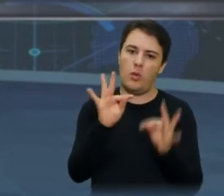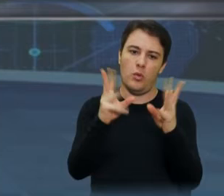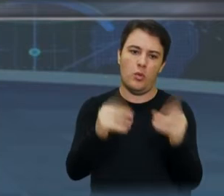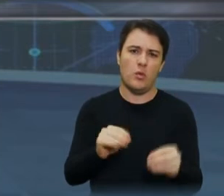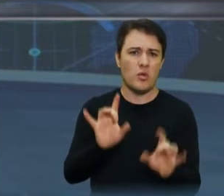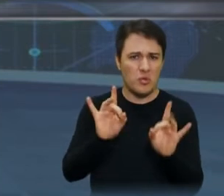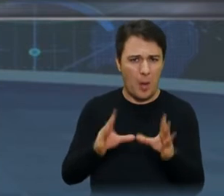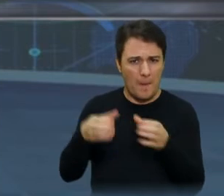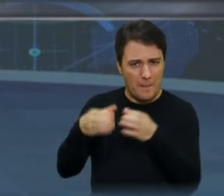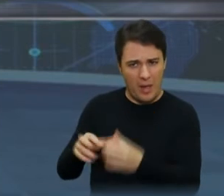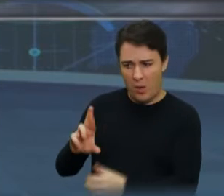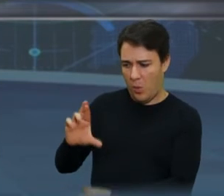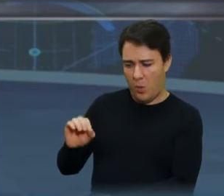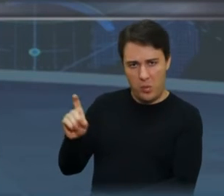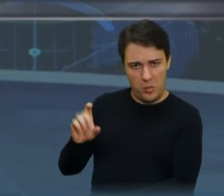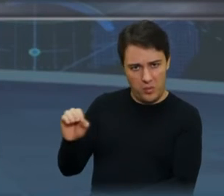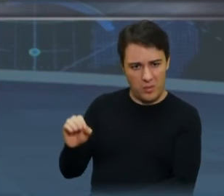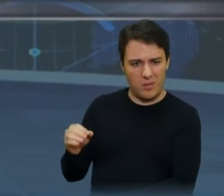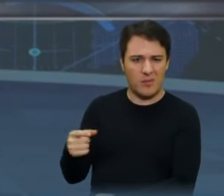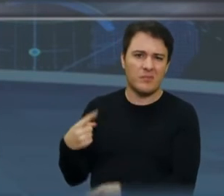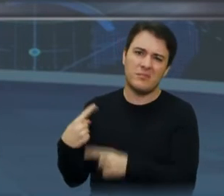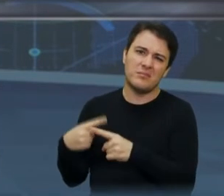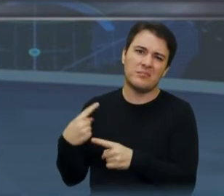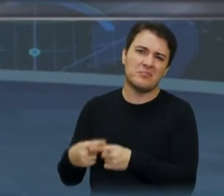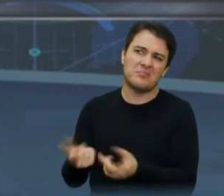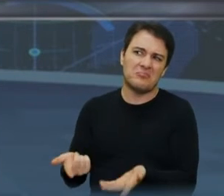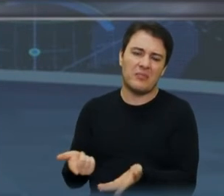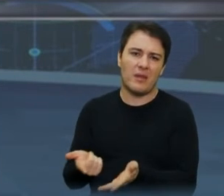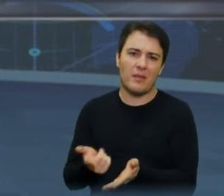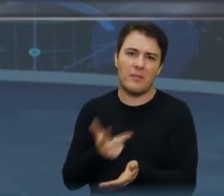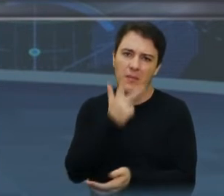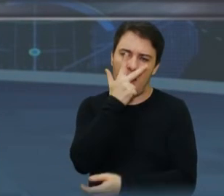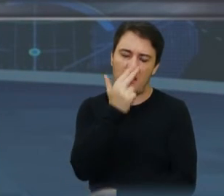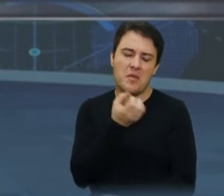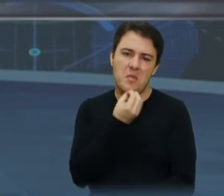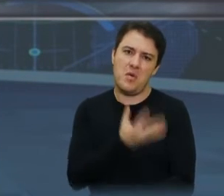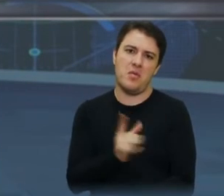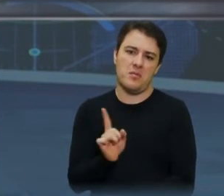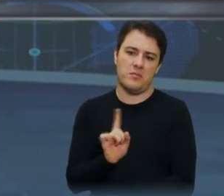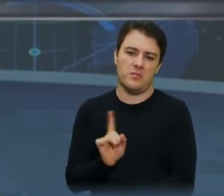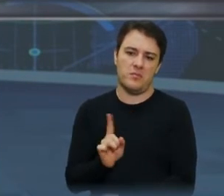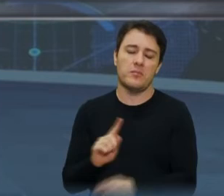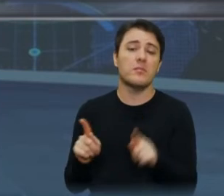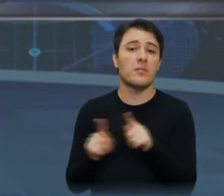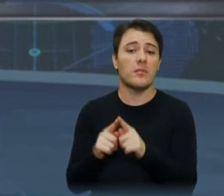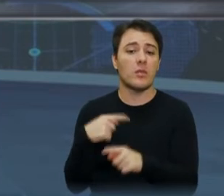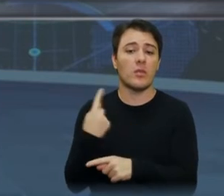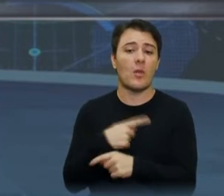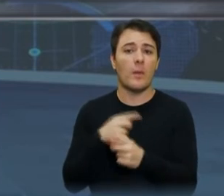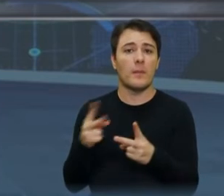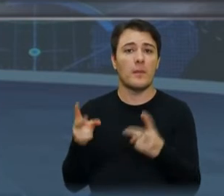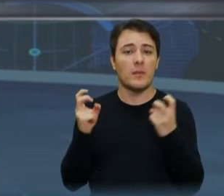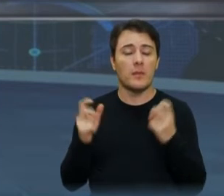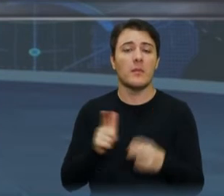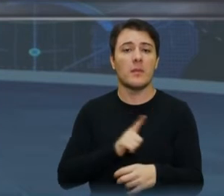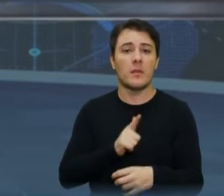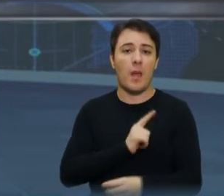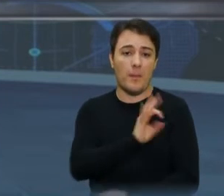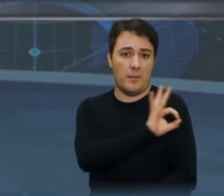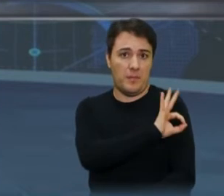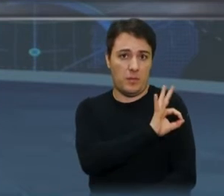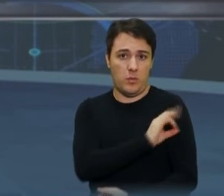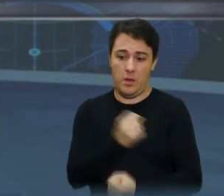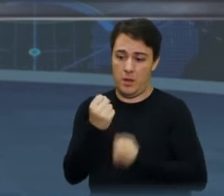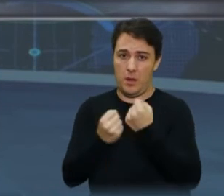só o Roxo, senão acaba ficando inviável. Também percebemos um carro da prefeitura que